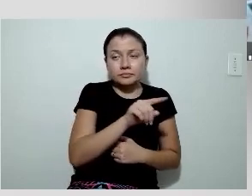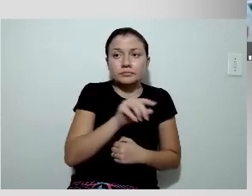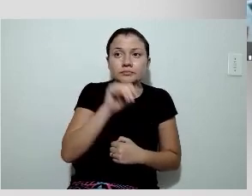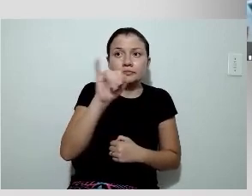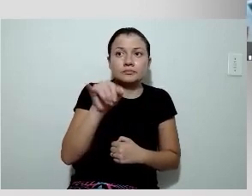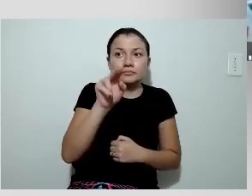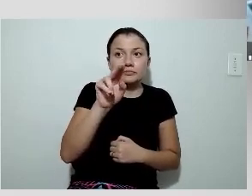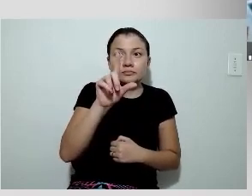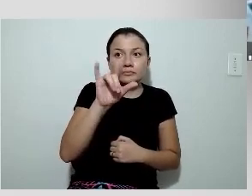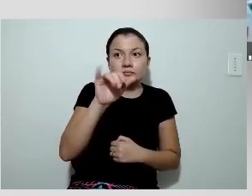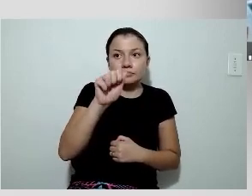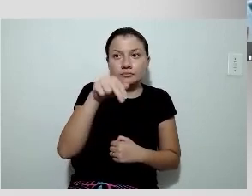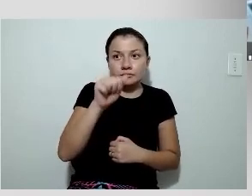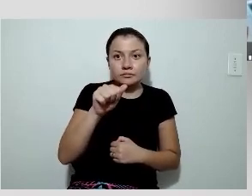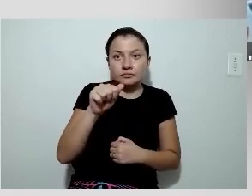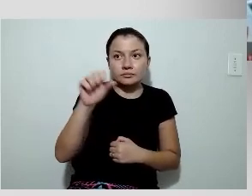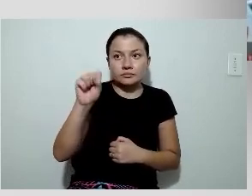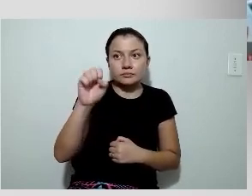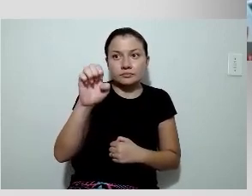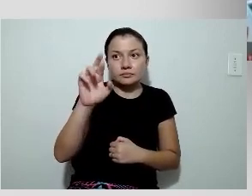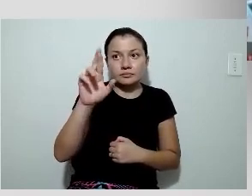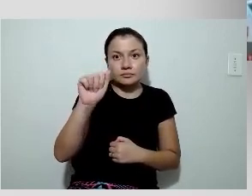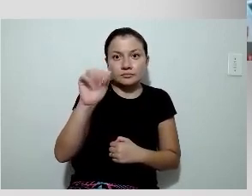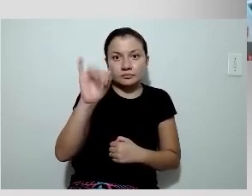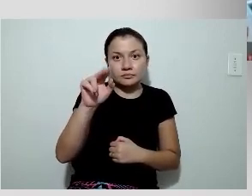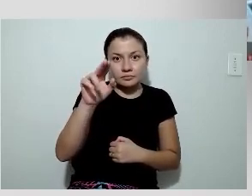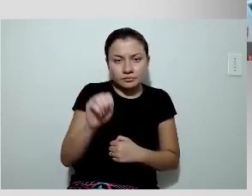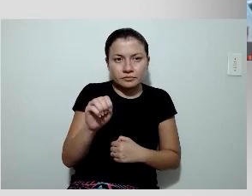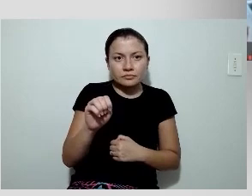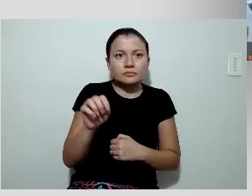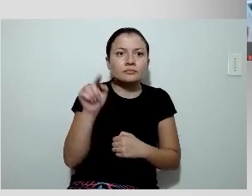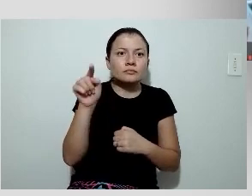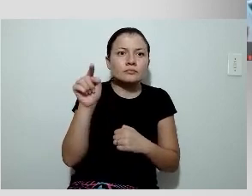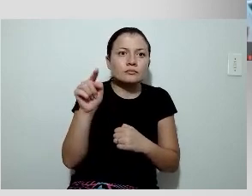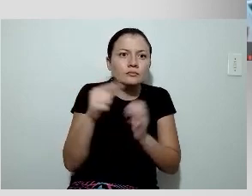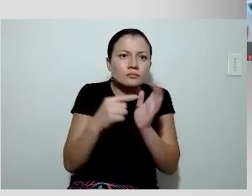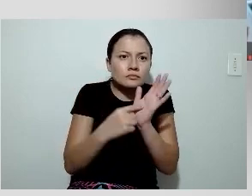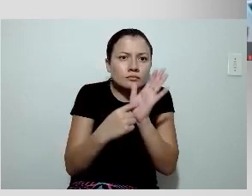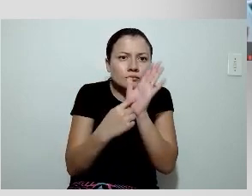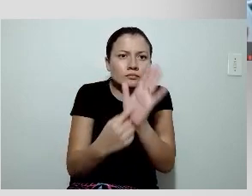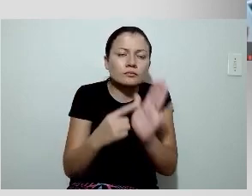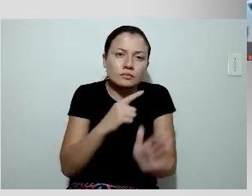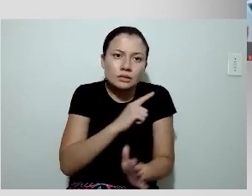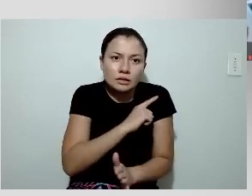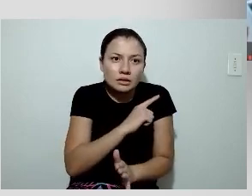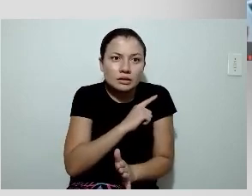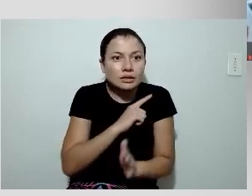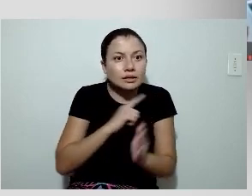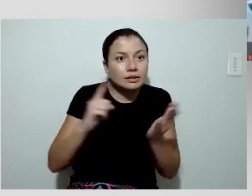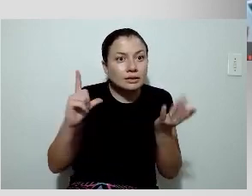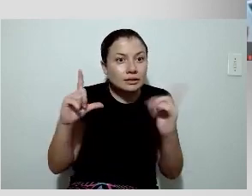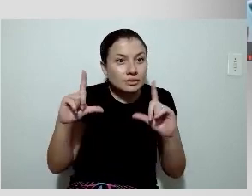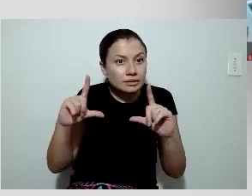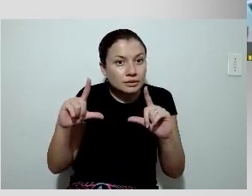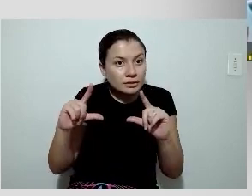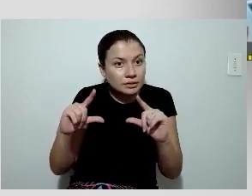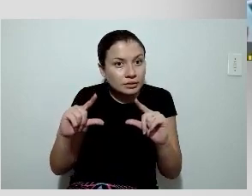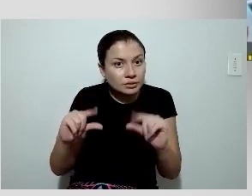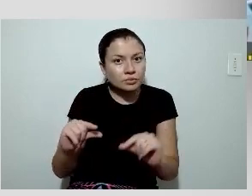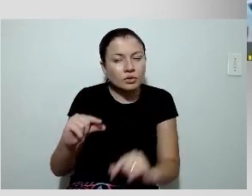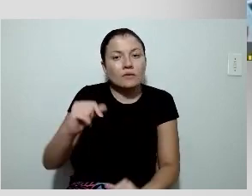ela coloca bem claro dizendo que há uma diminuição na